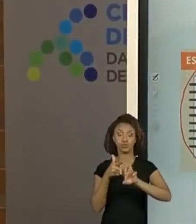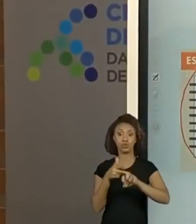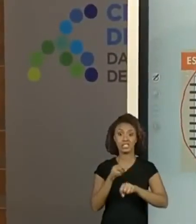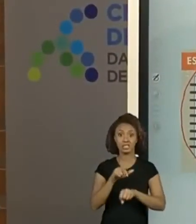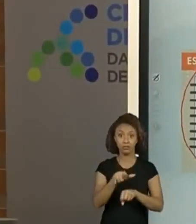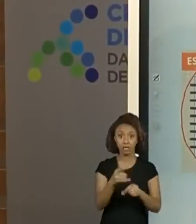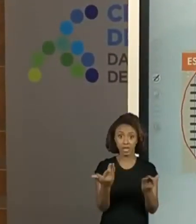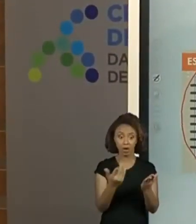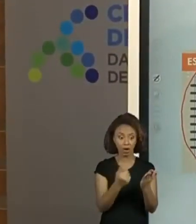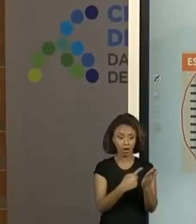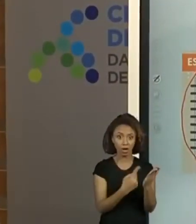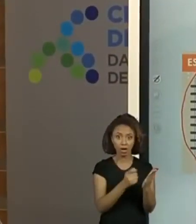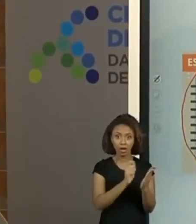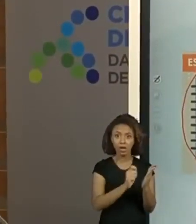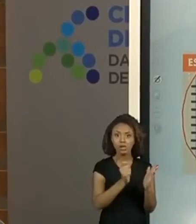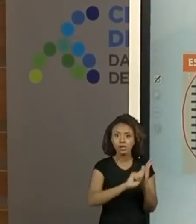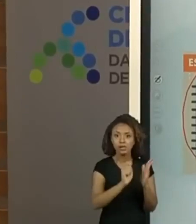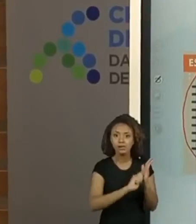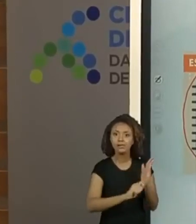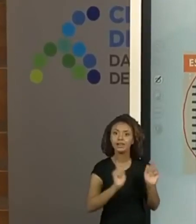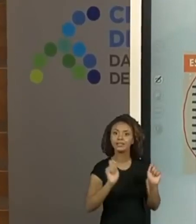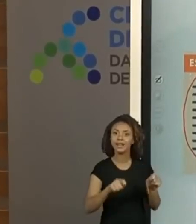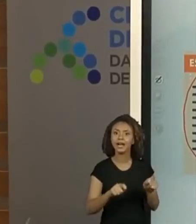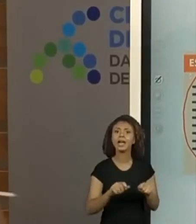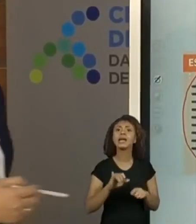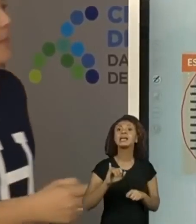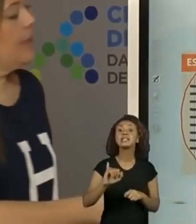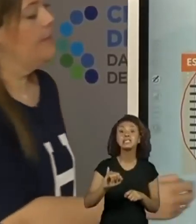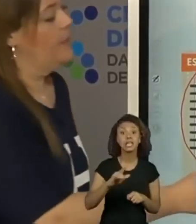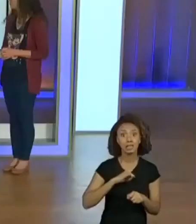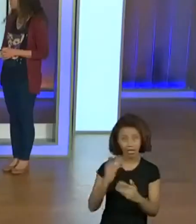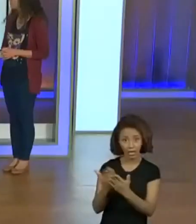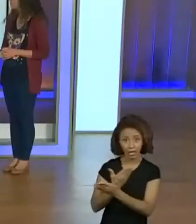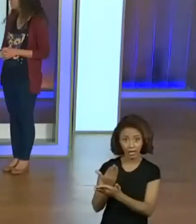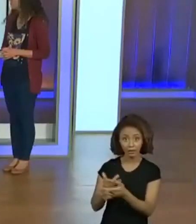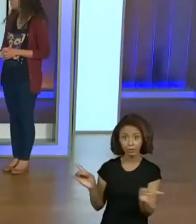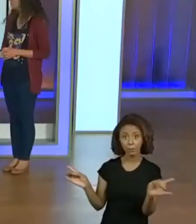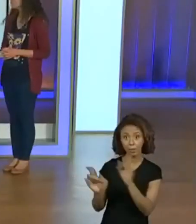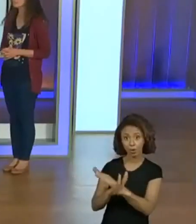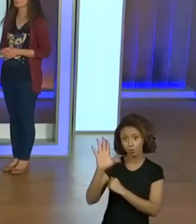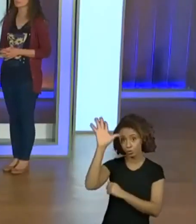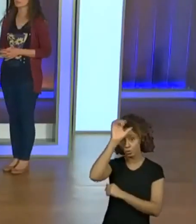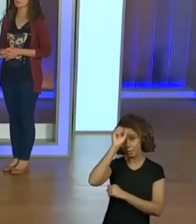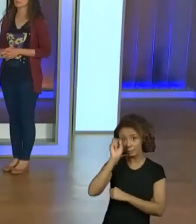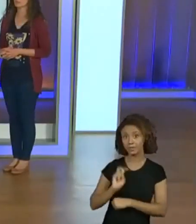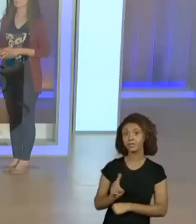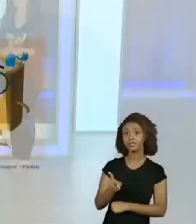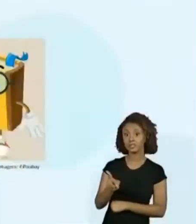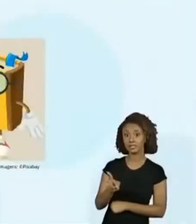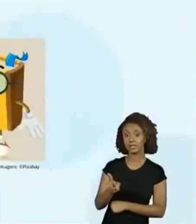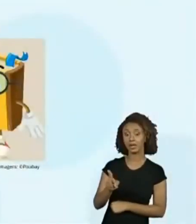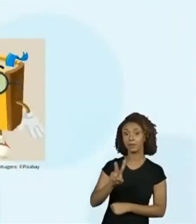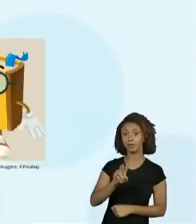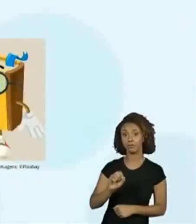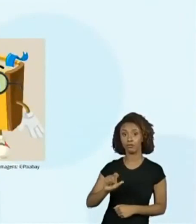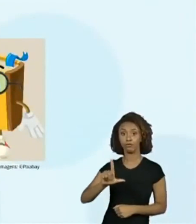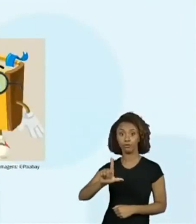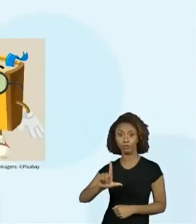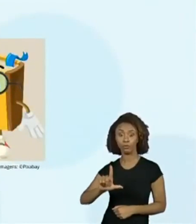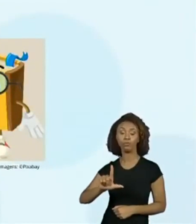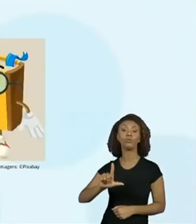caderno, você consegue registrar. Quem tiver com Aprender Sempre, o volume 3,